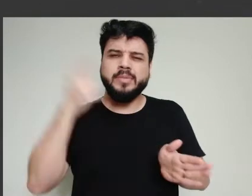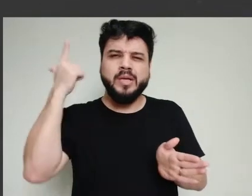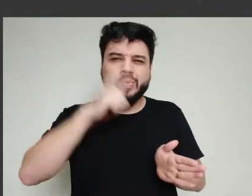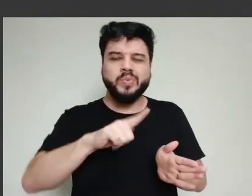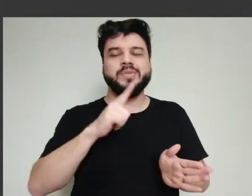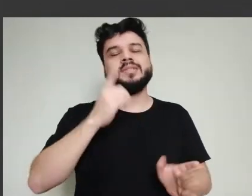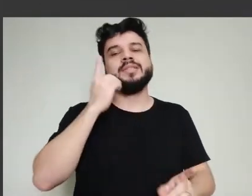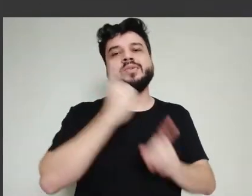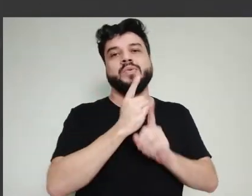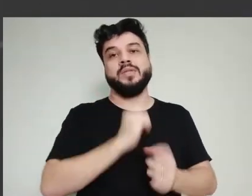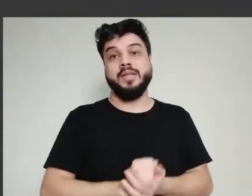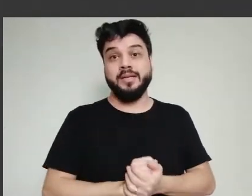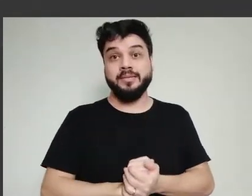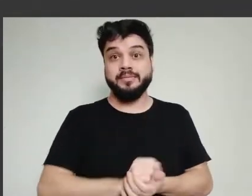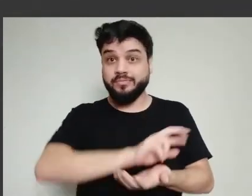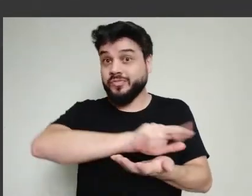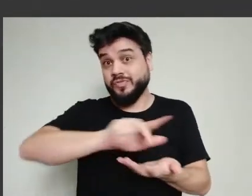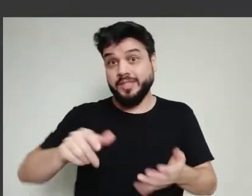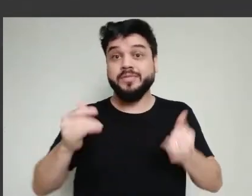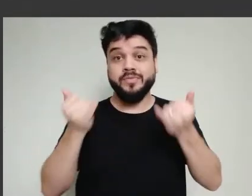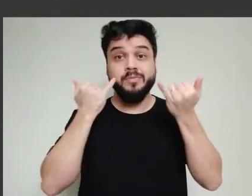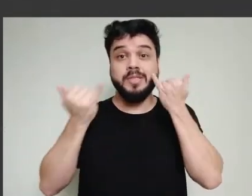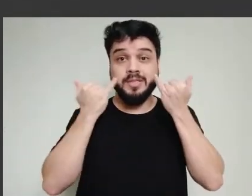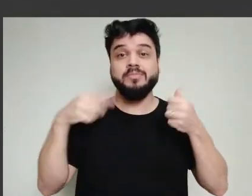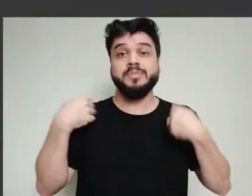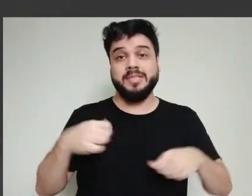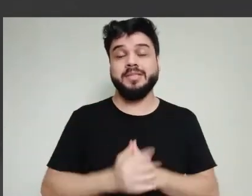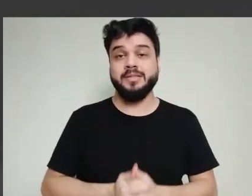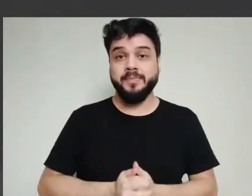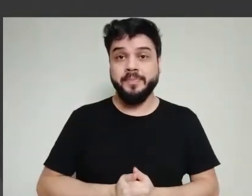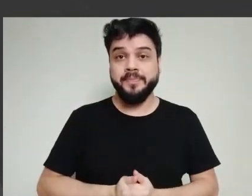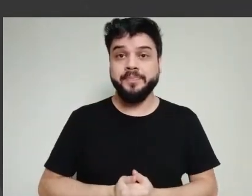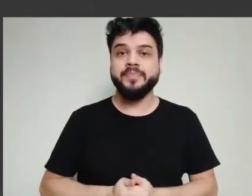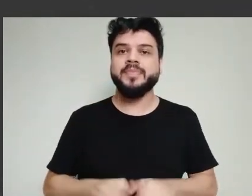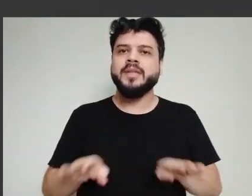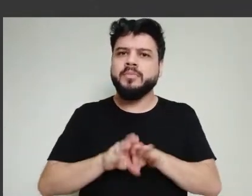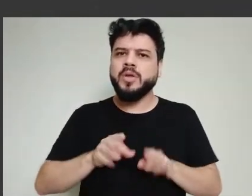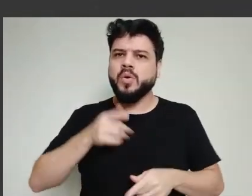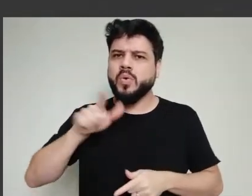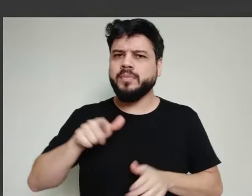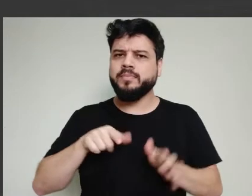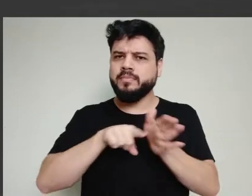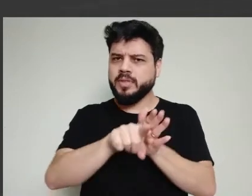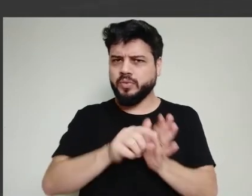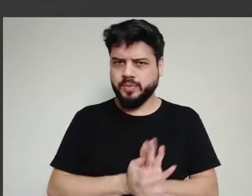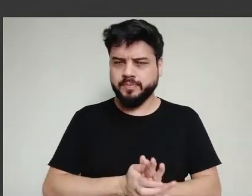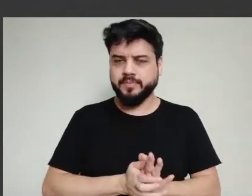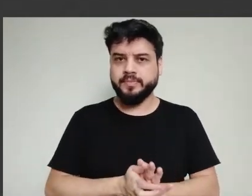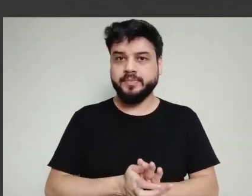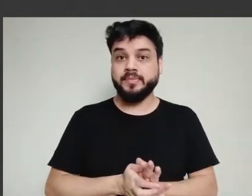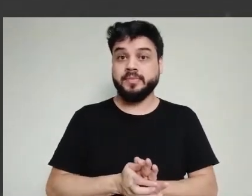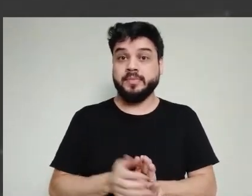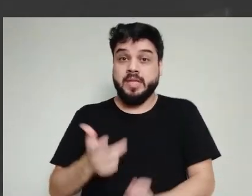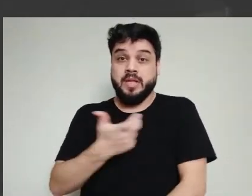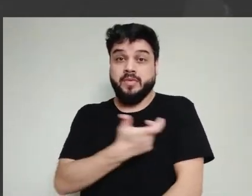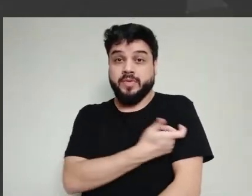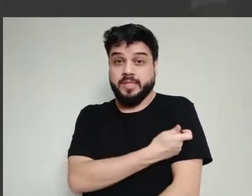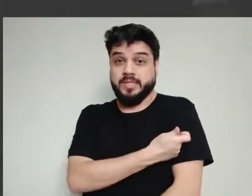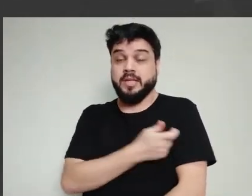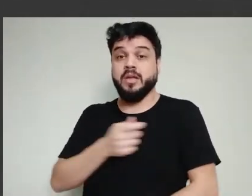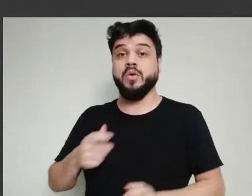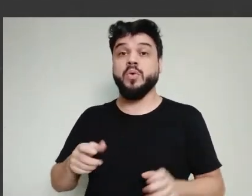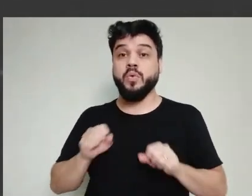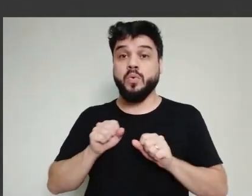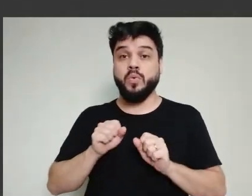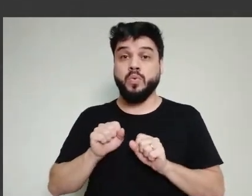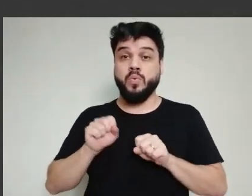Outro questionamento, a vacina desse ano, o vírus que está circulando esse ano, a vacina vai